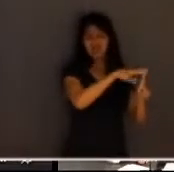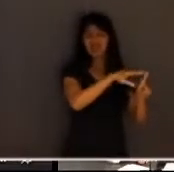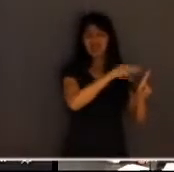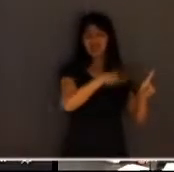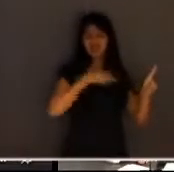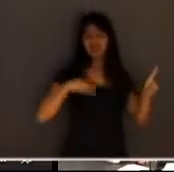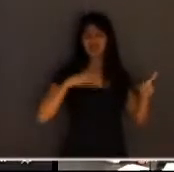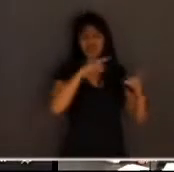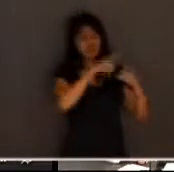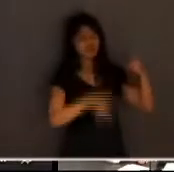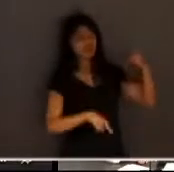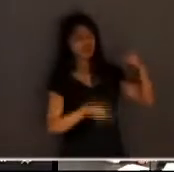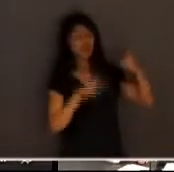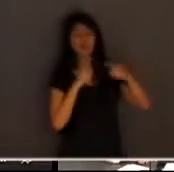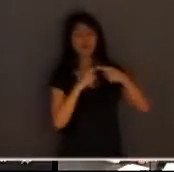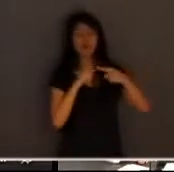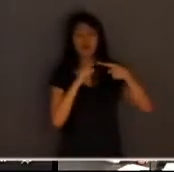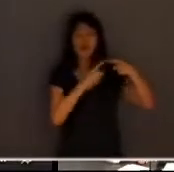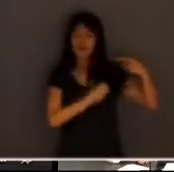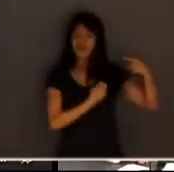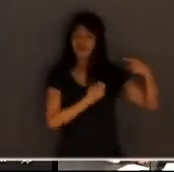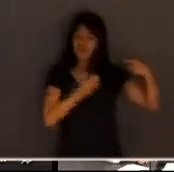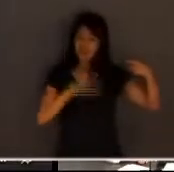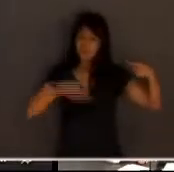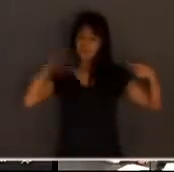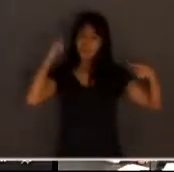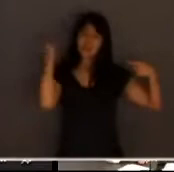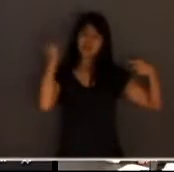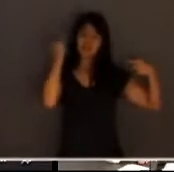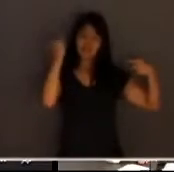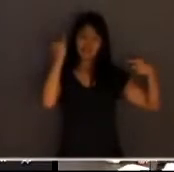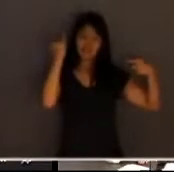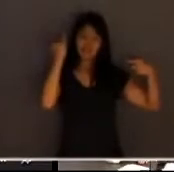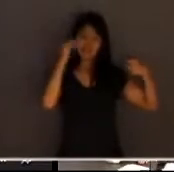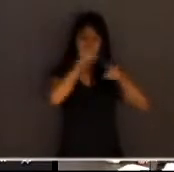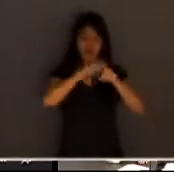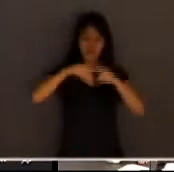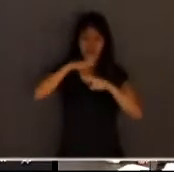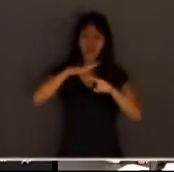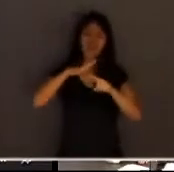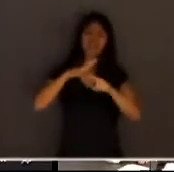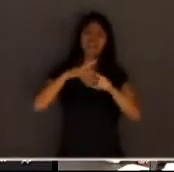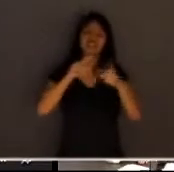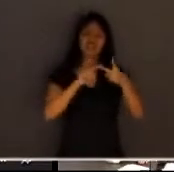vida é o direito mais caro que nós temos sociedade é a fonte primária do poder